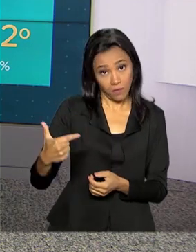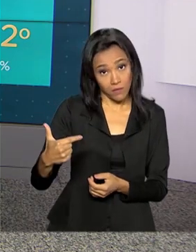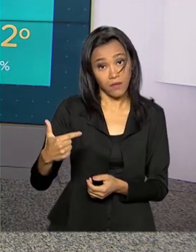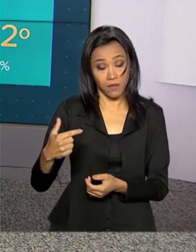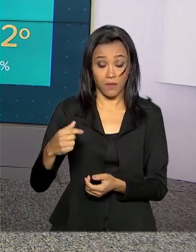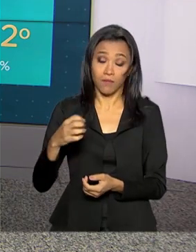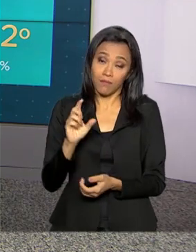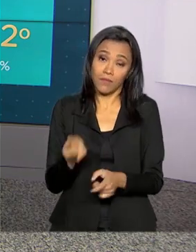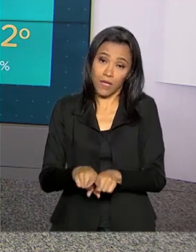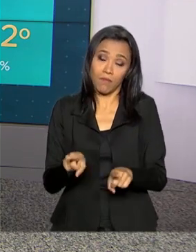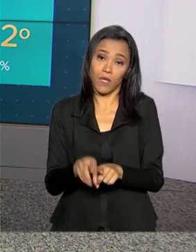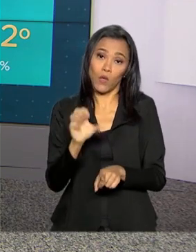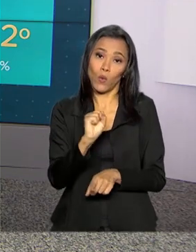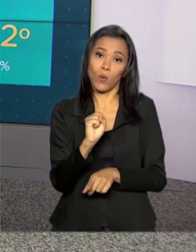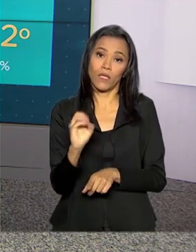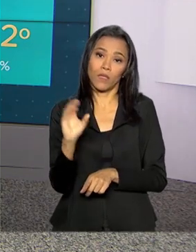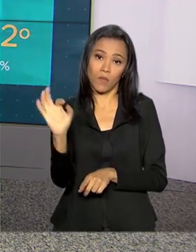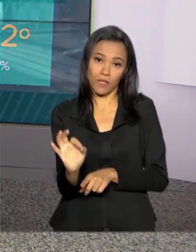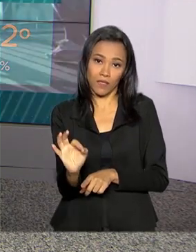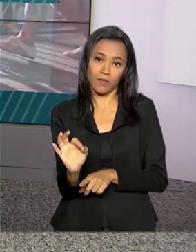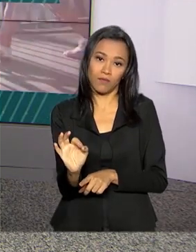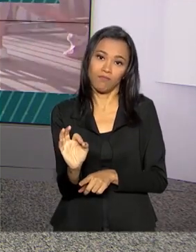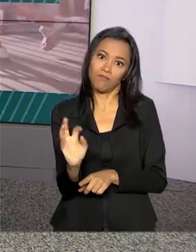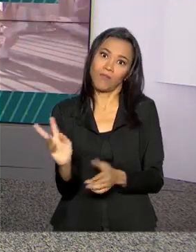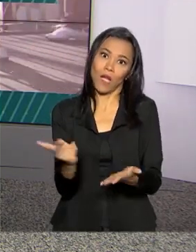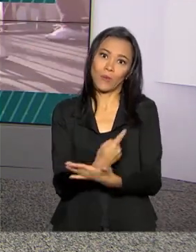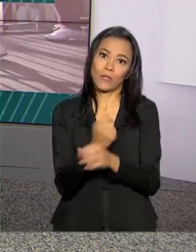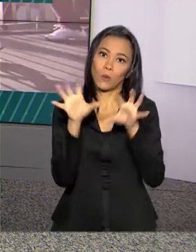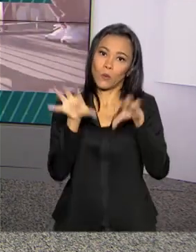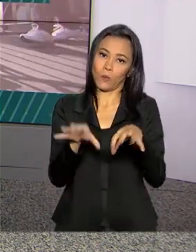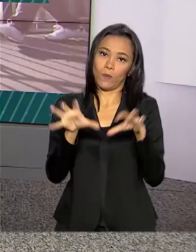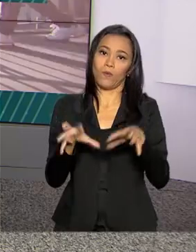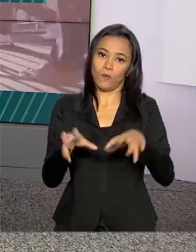80% de possibilidade de chuva.